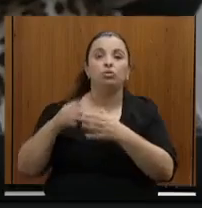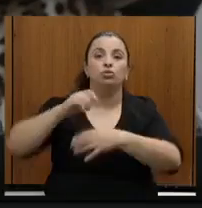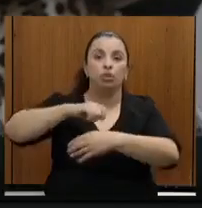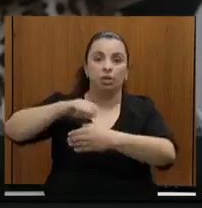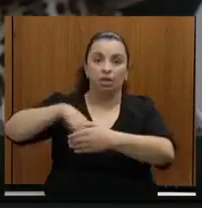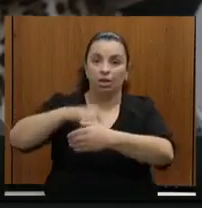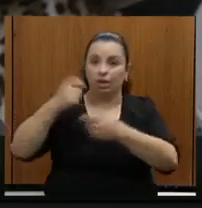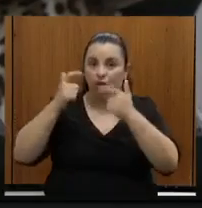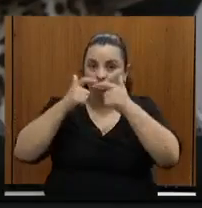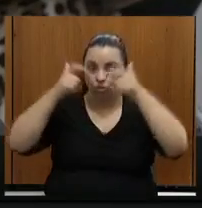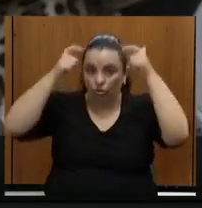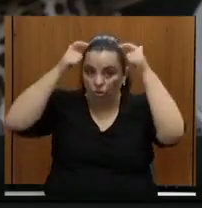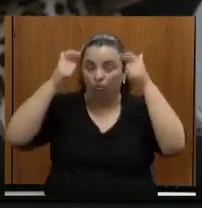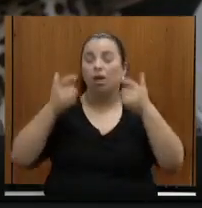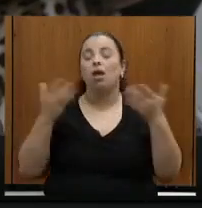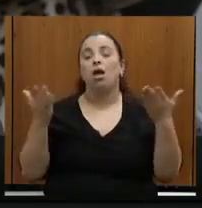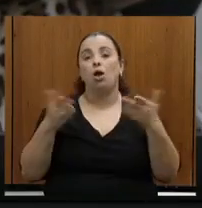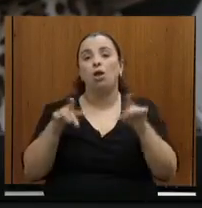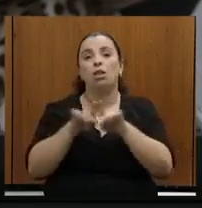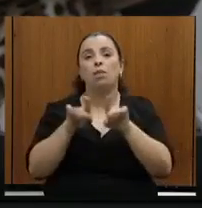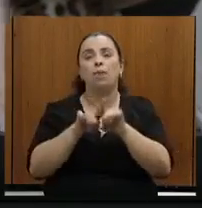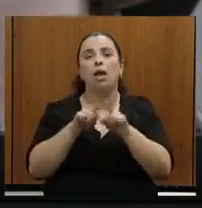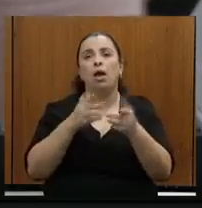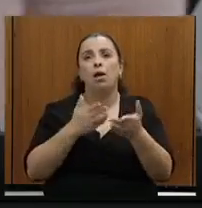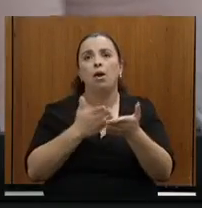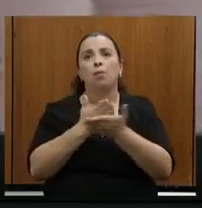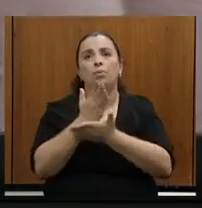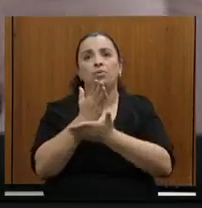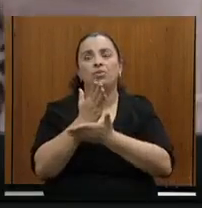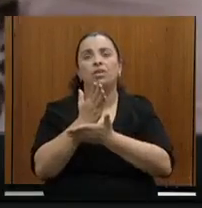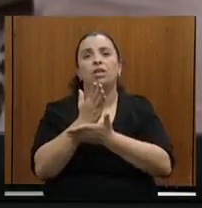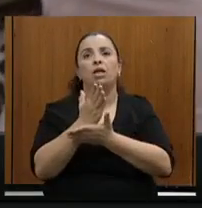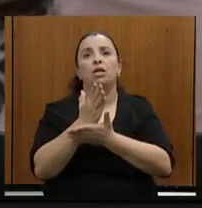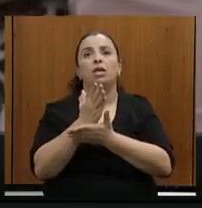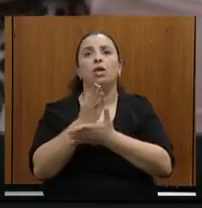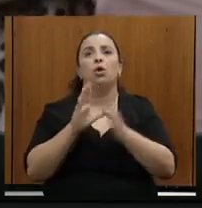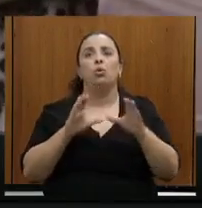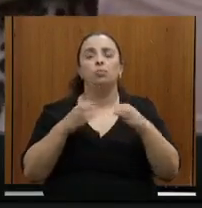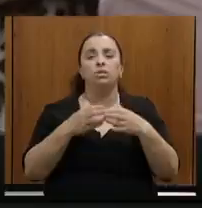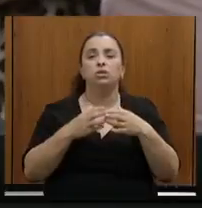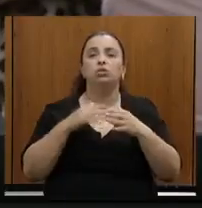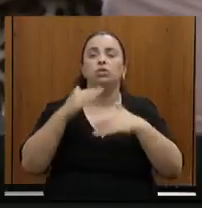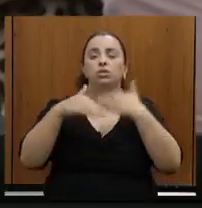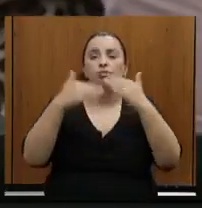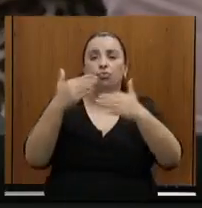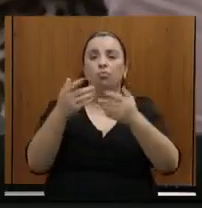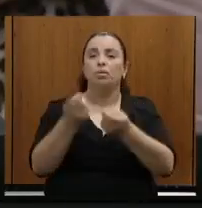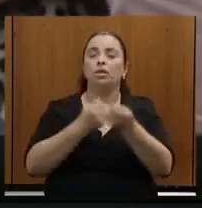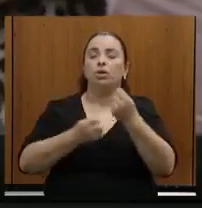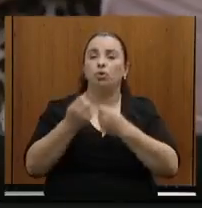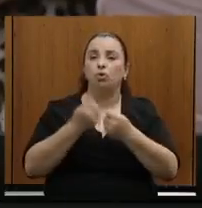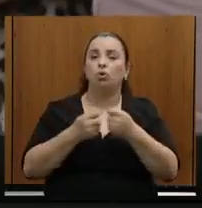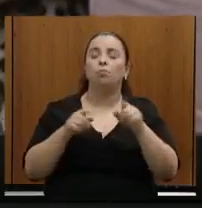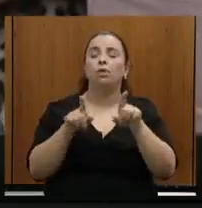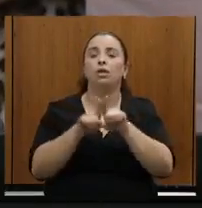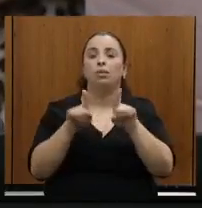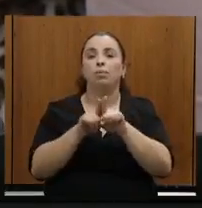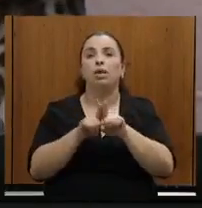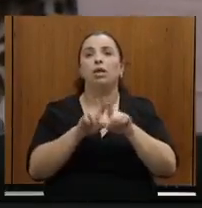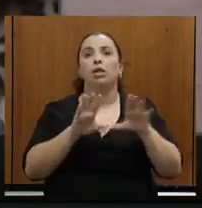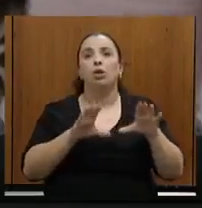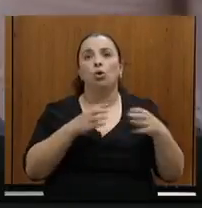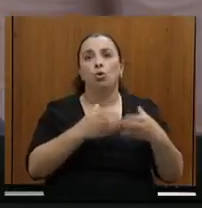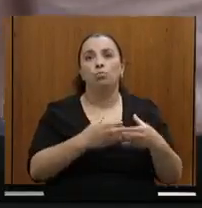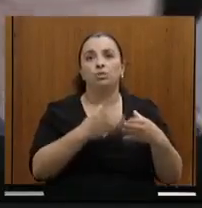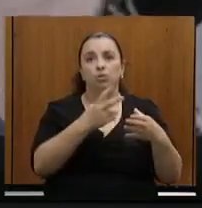que fazer a aprovação na Comissão de Desenvolvimento Econômico e também na Cultura. Bom,